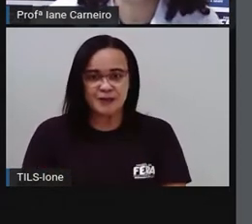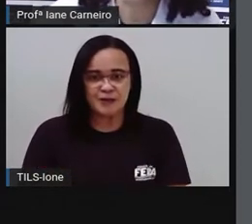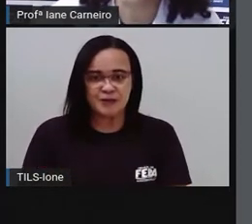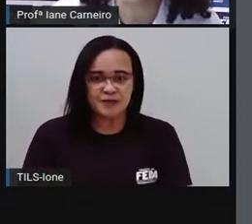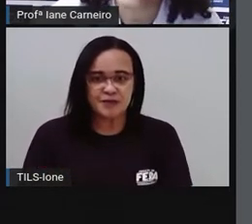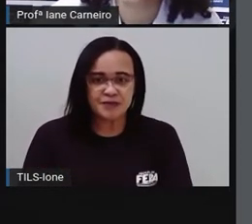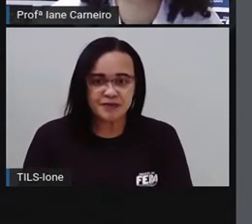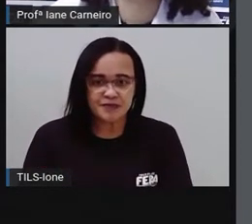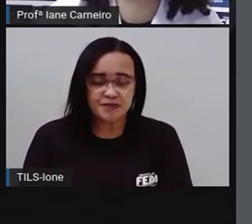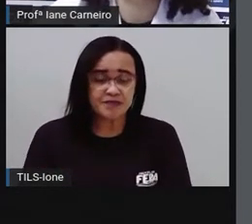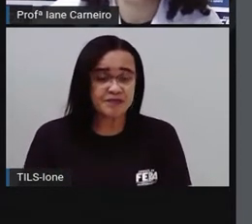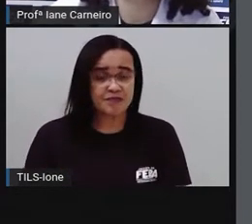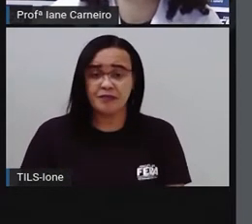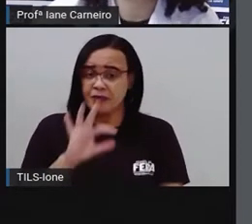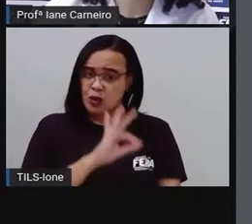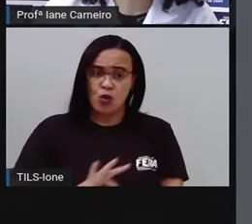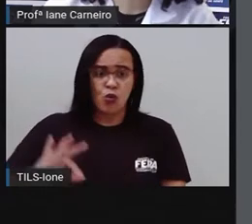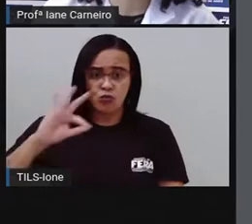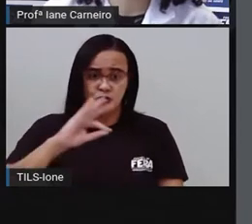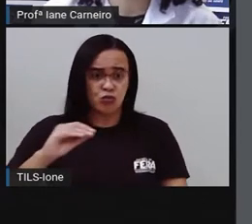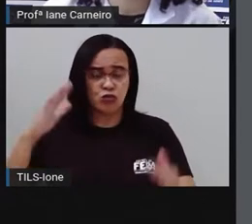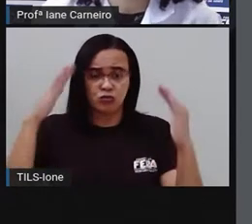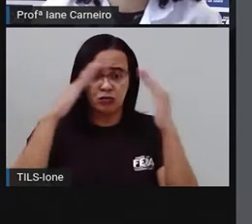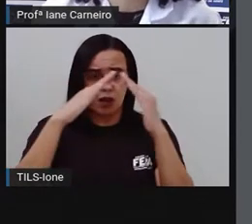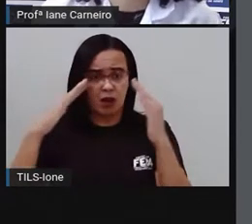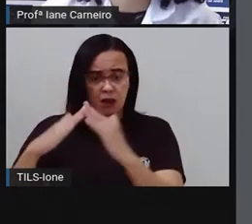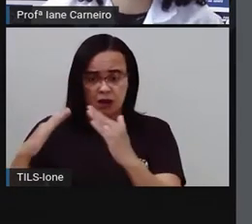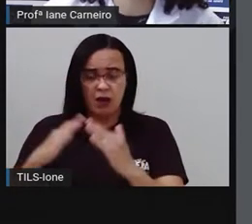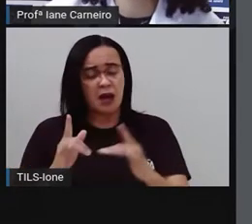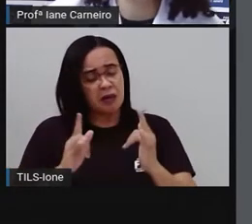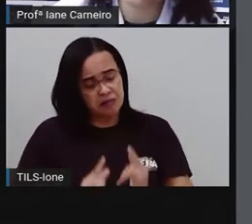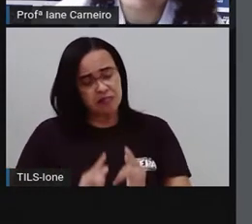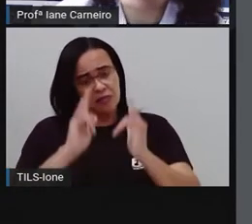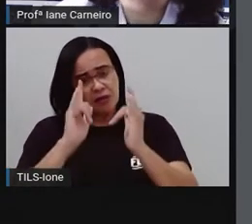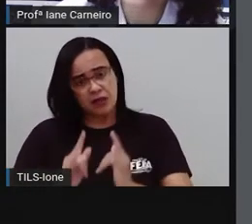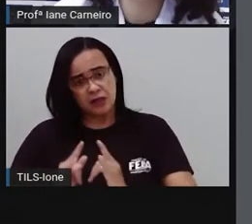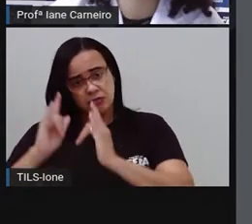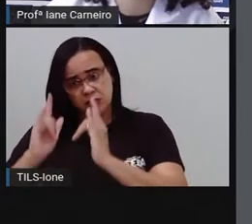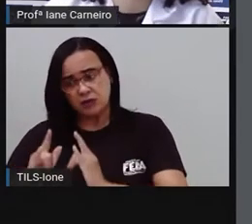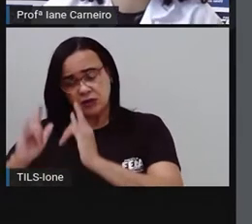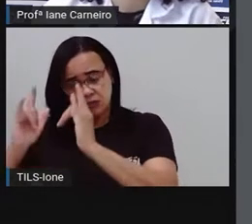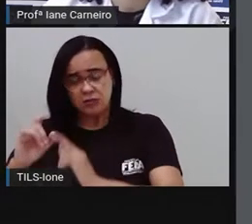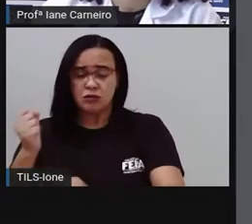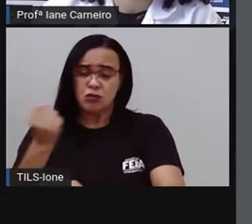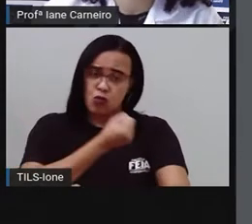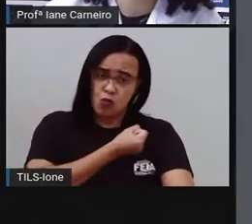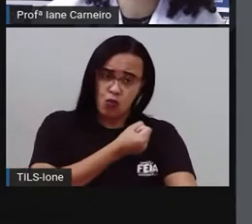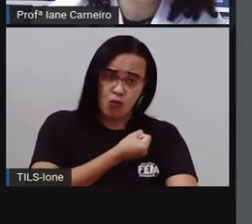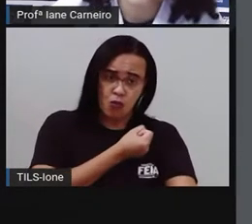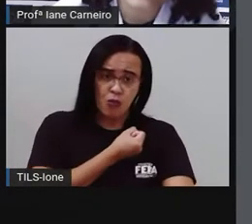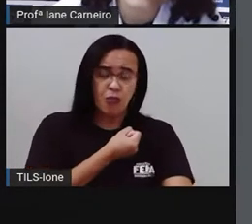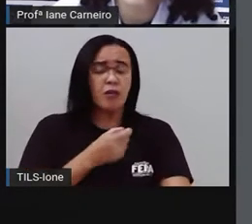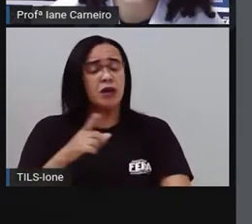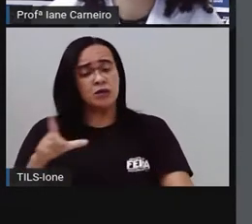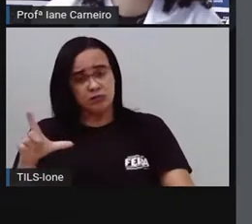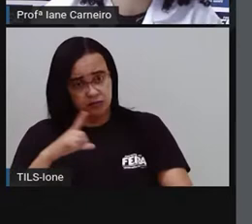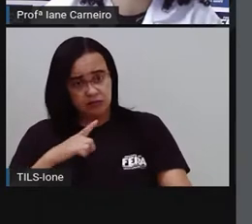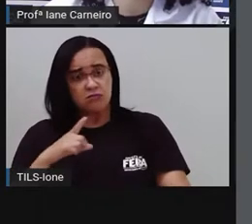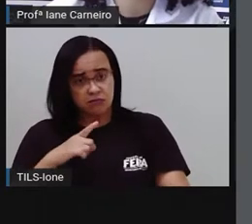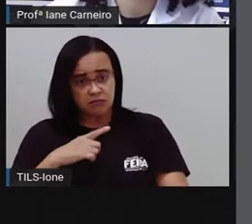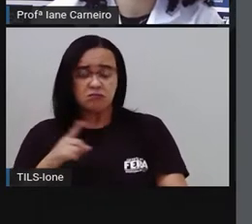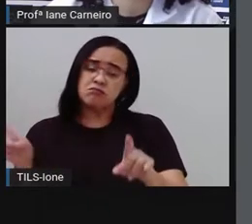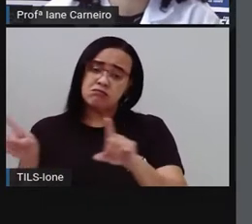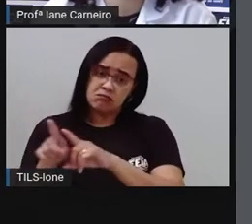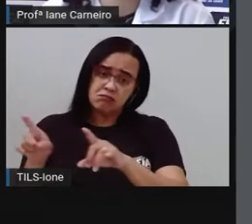Todas as casas e os prédios têm um número. O nome da rua, mais o número das casas,